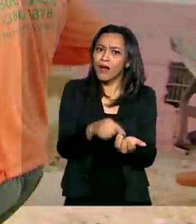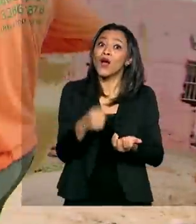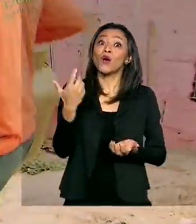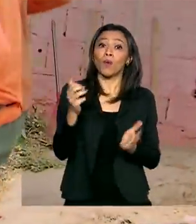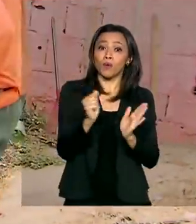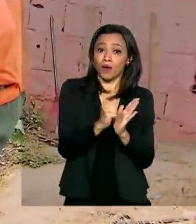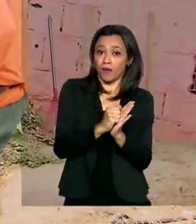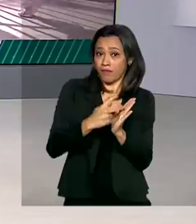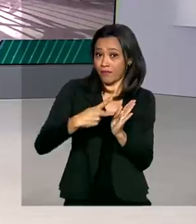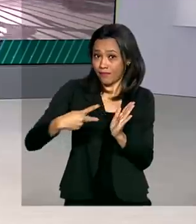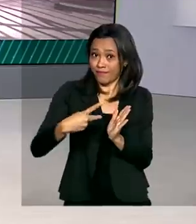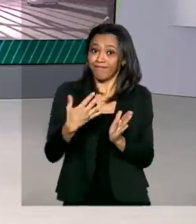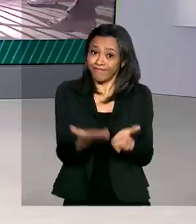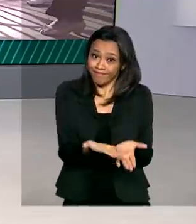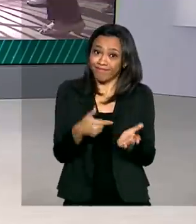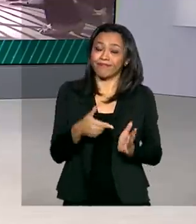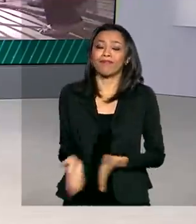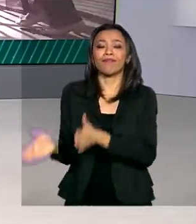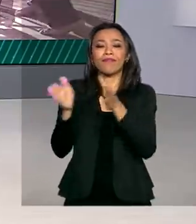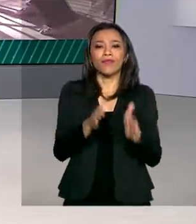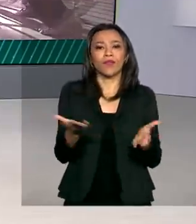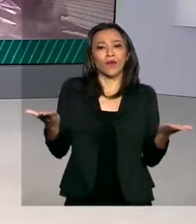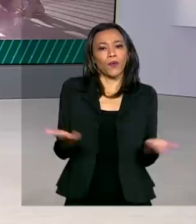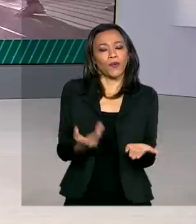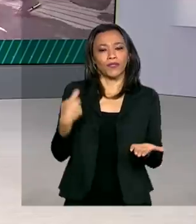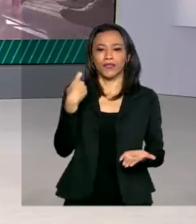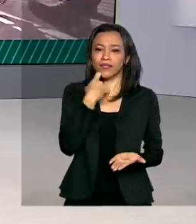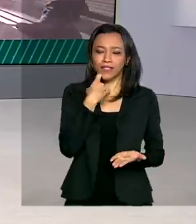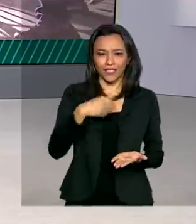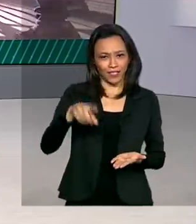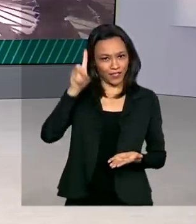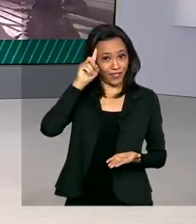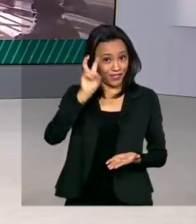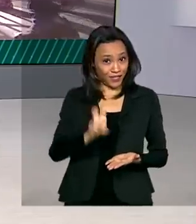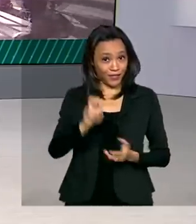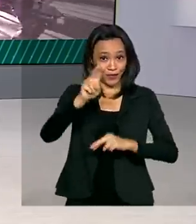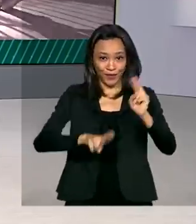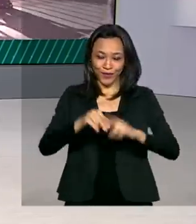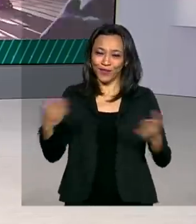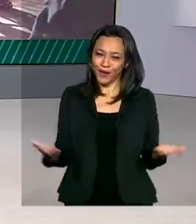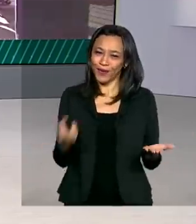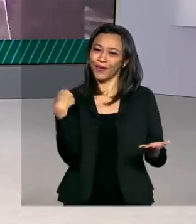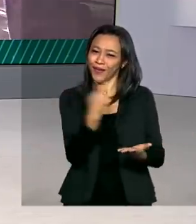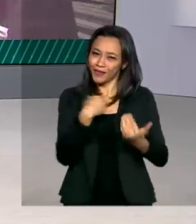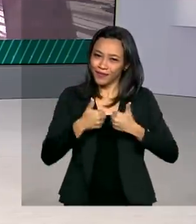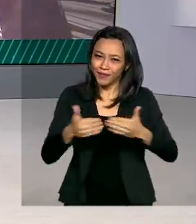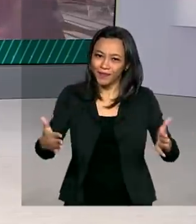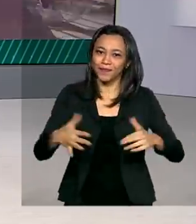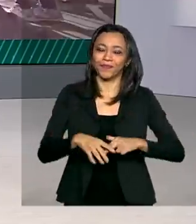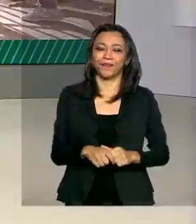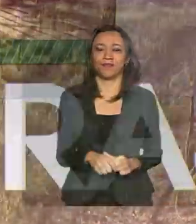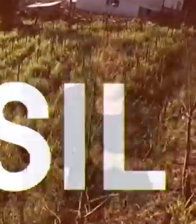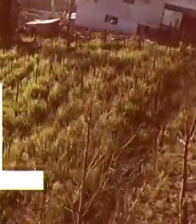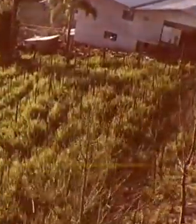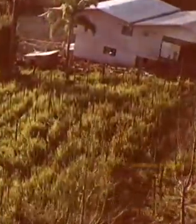virtual do benefício. Hoje é sexta-feira, 5 de junho. O Brasil em Dia começa agora.